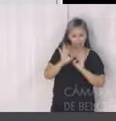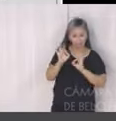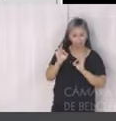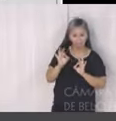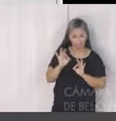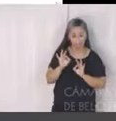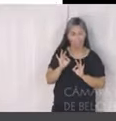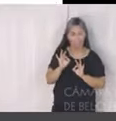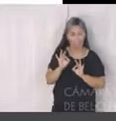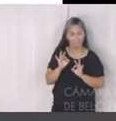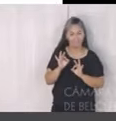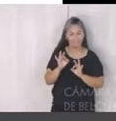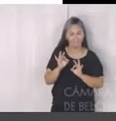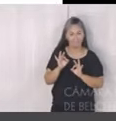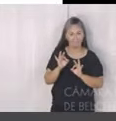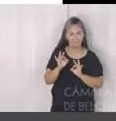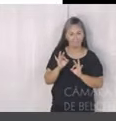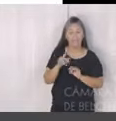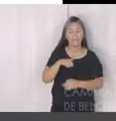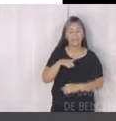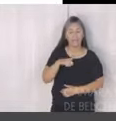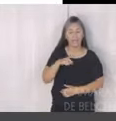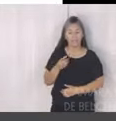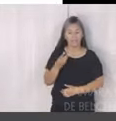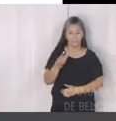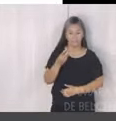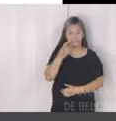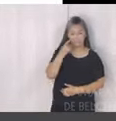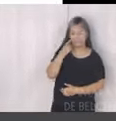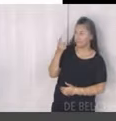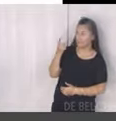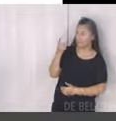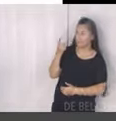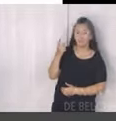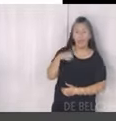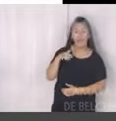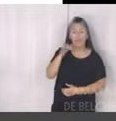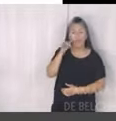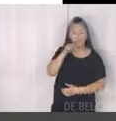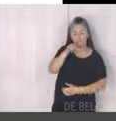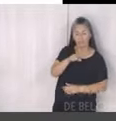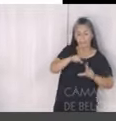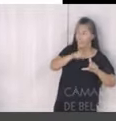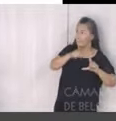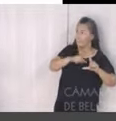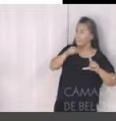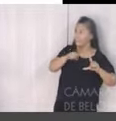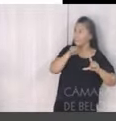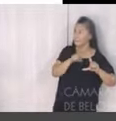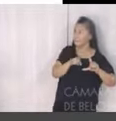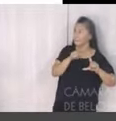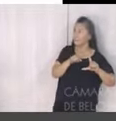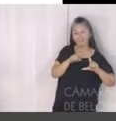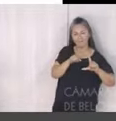de Belo Horizonte. três indicadores também, ocorrência de crimes contra a pessoa e contra o patrimônio em centros de saúde,